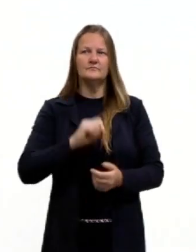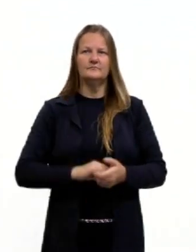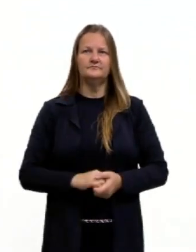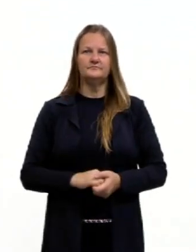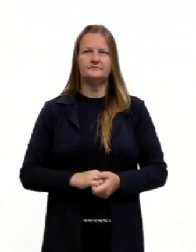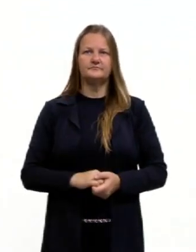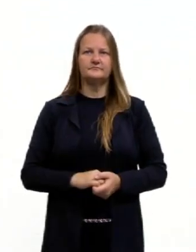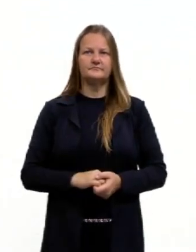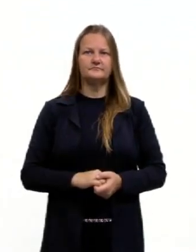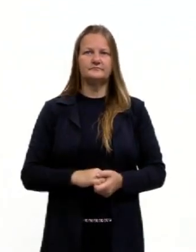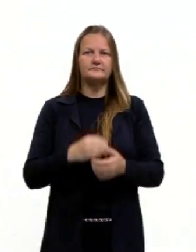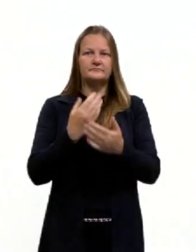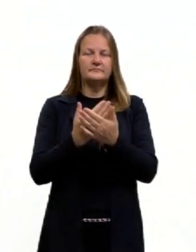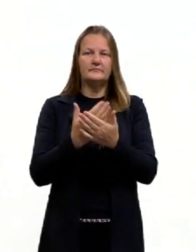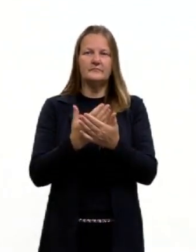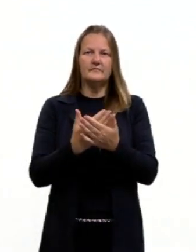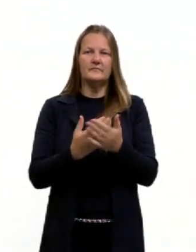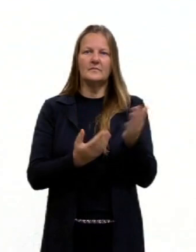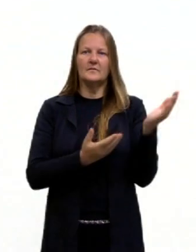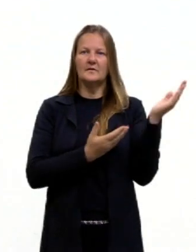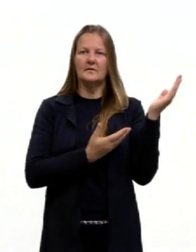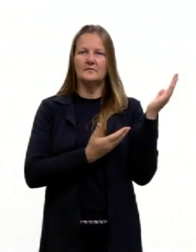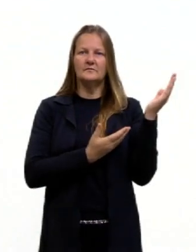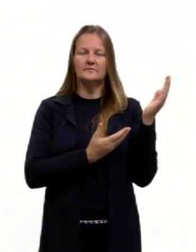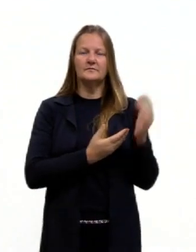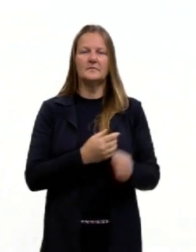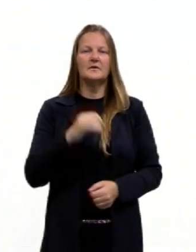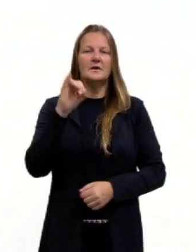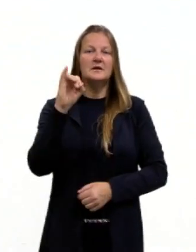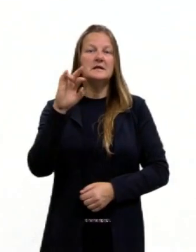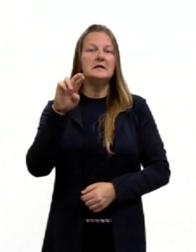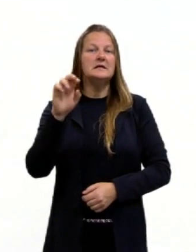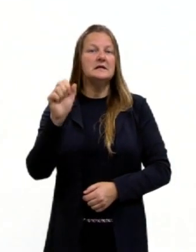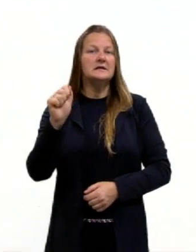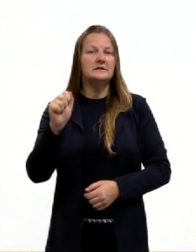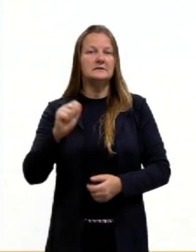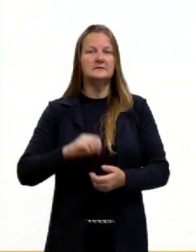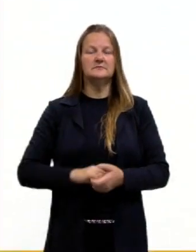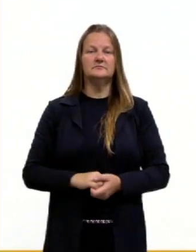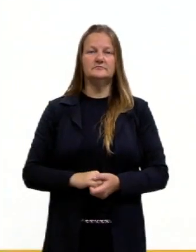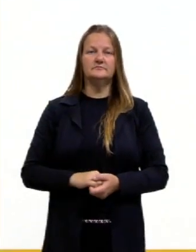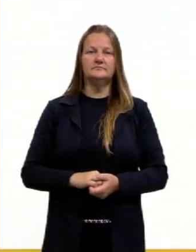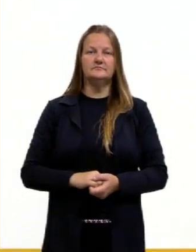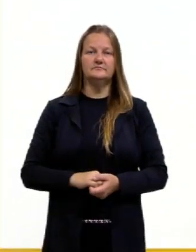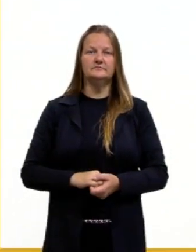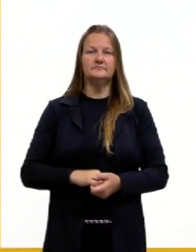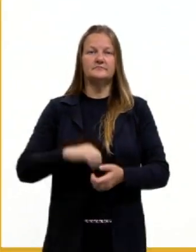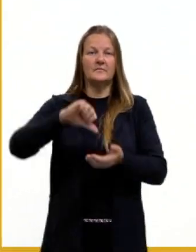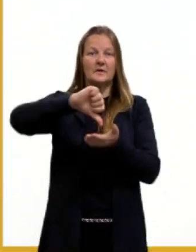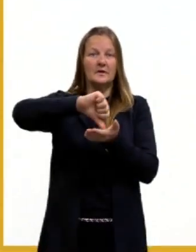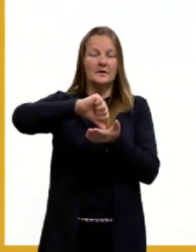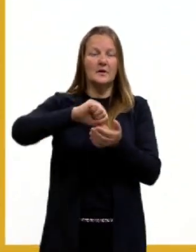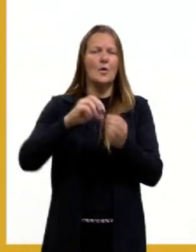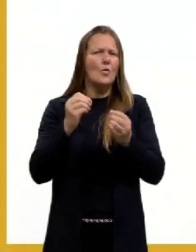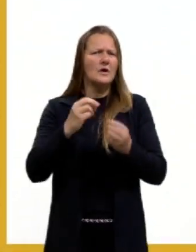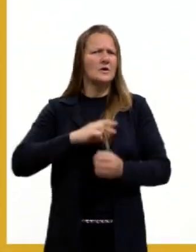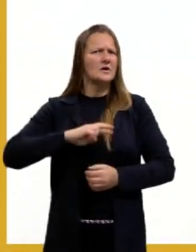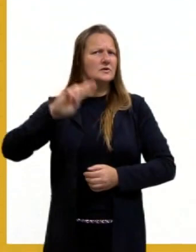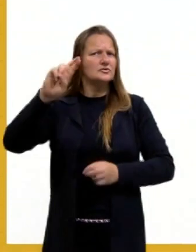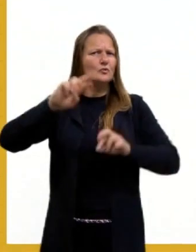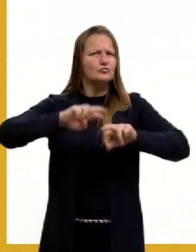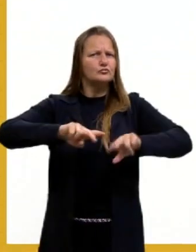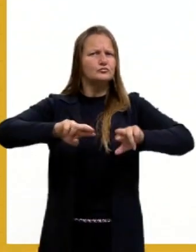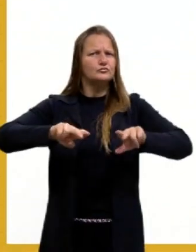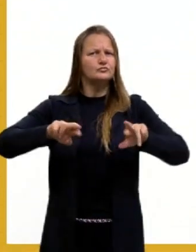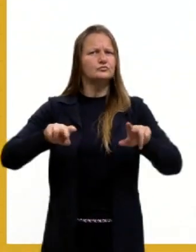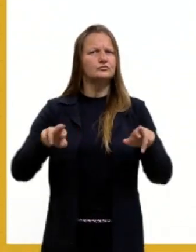Justamente essa questão aí do Irã, tá, agulizada, do Irã, então as diferenças religiosas, né, que o Irã